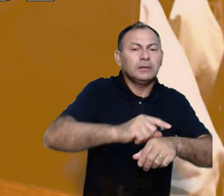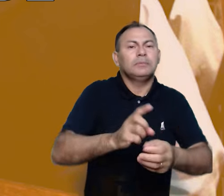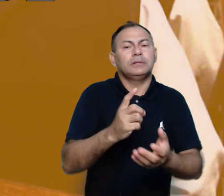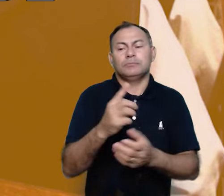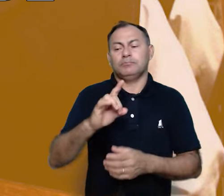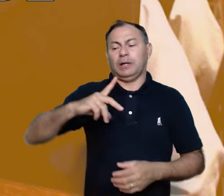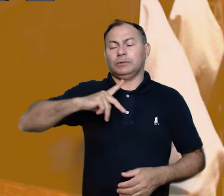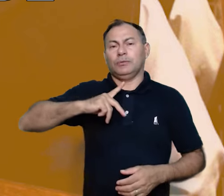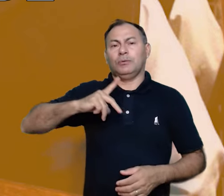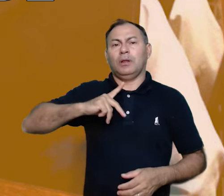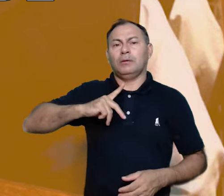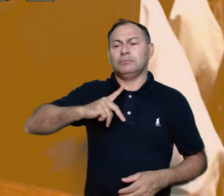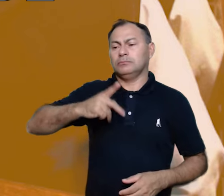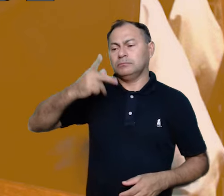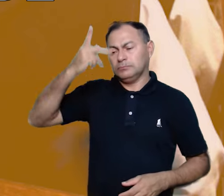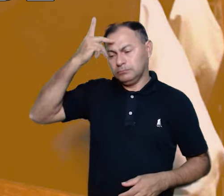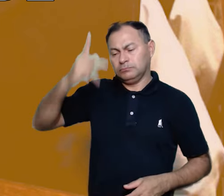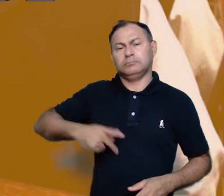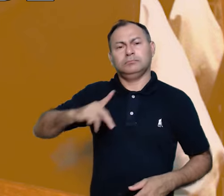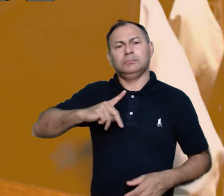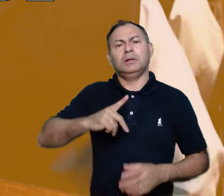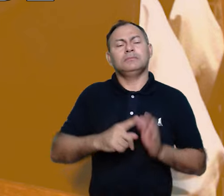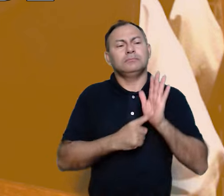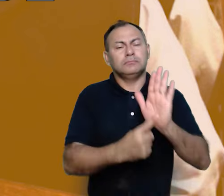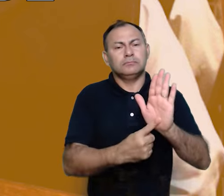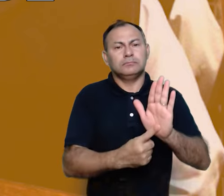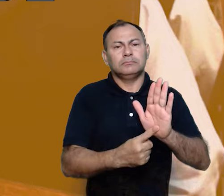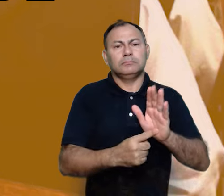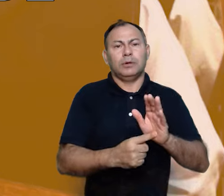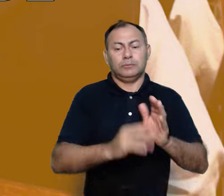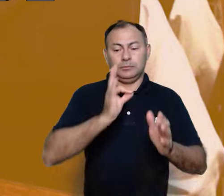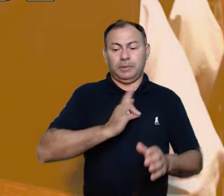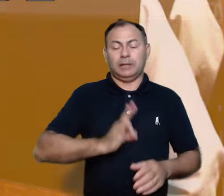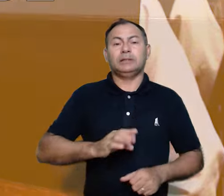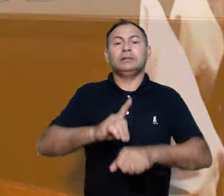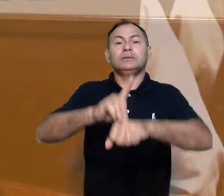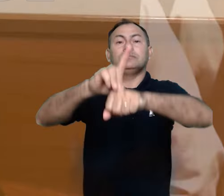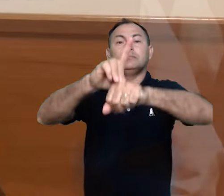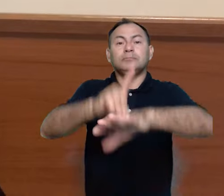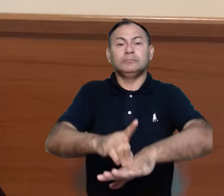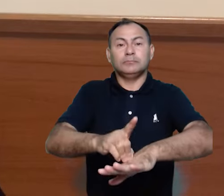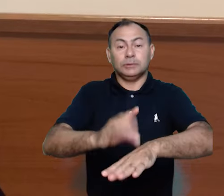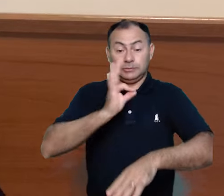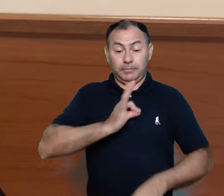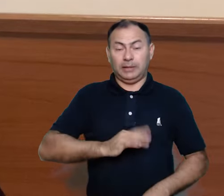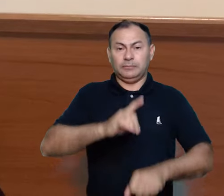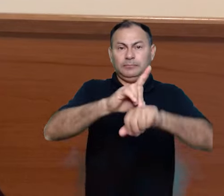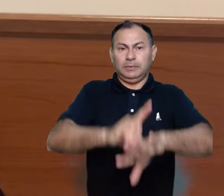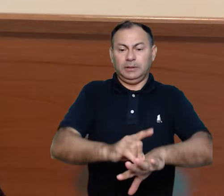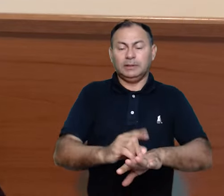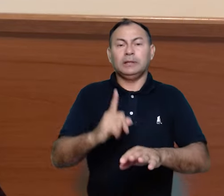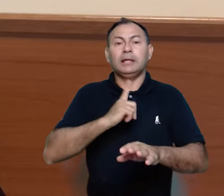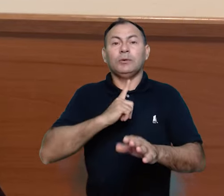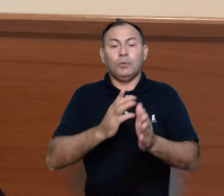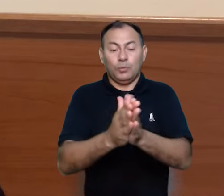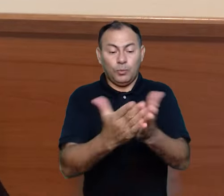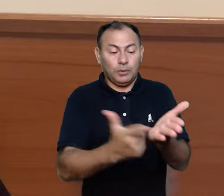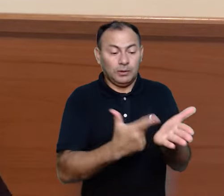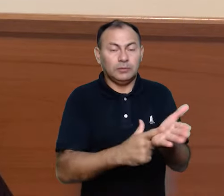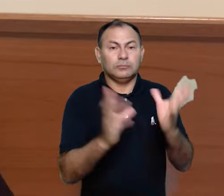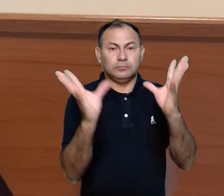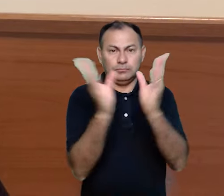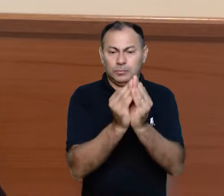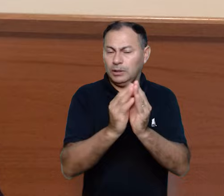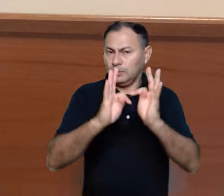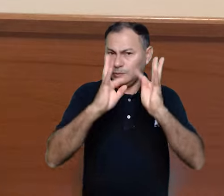individualmente. Isso assinalou, especialmente para o clero diocesano, o nascimento de um livro que